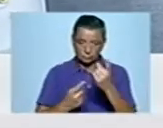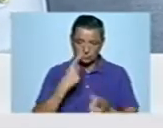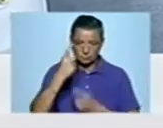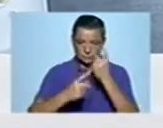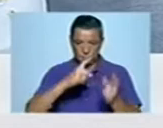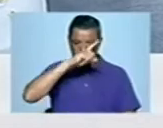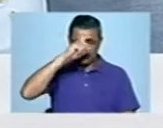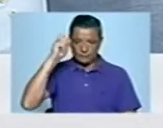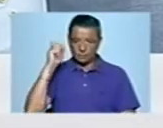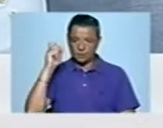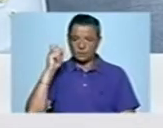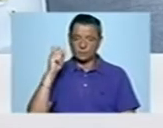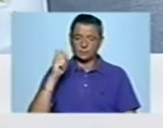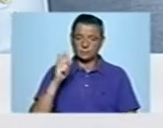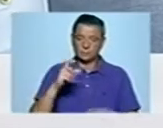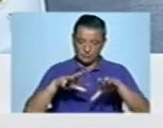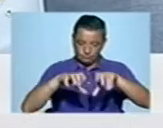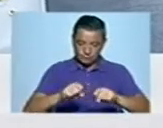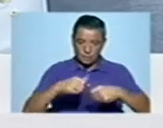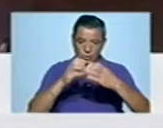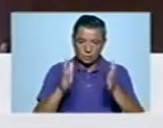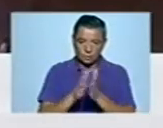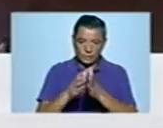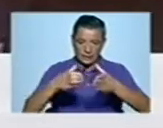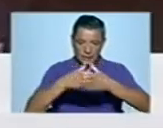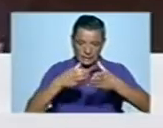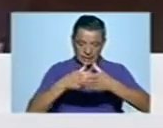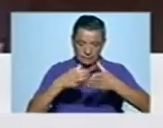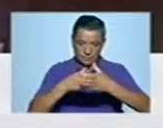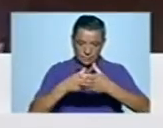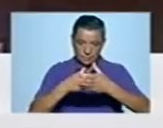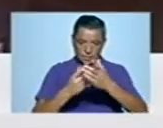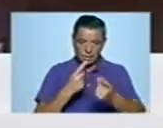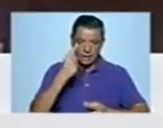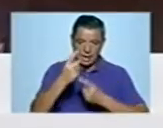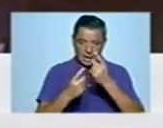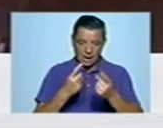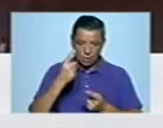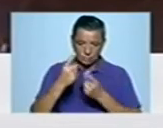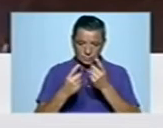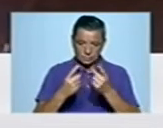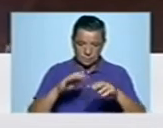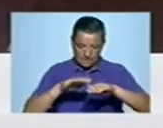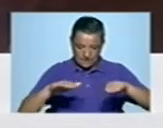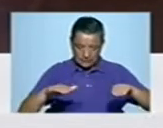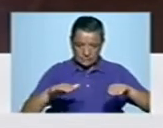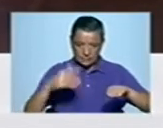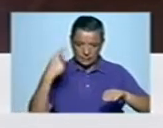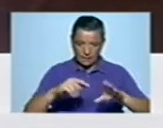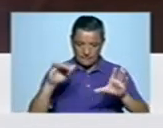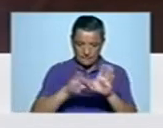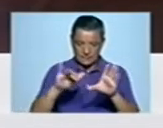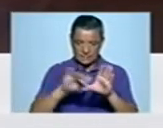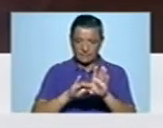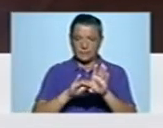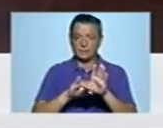conseguimos alojamento para todas as equipas e para algumas das outras mesas que vêm participar e vêm